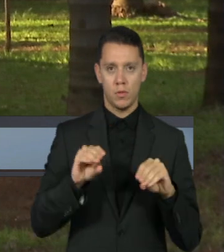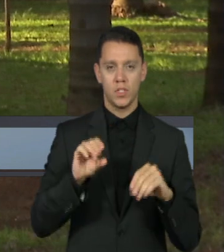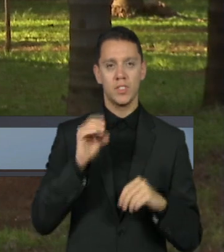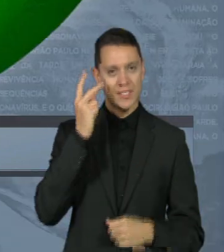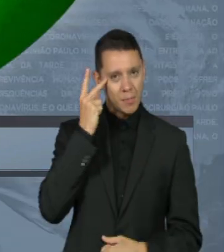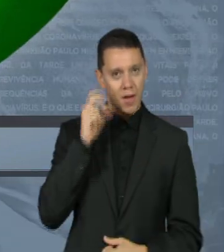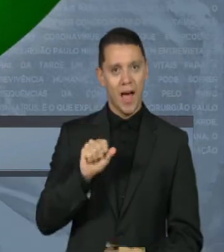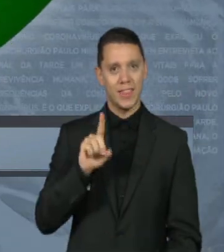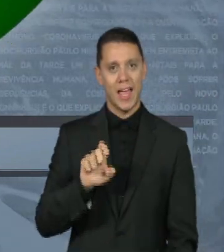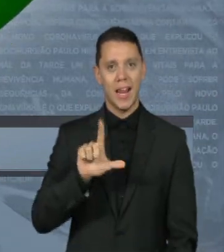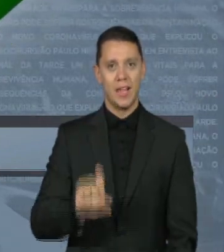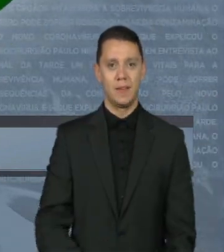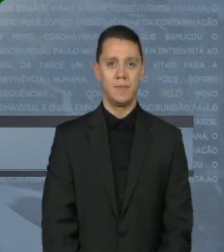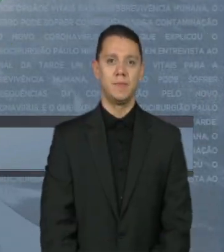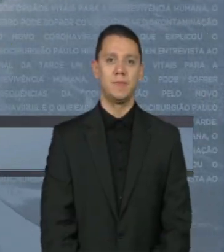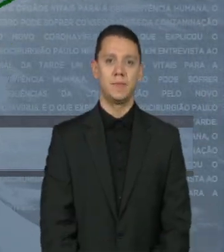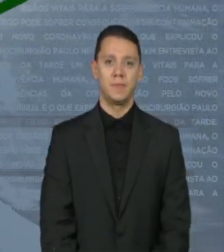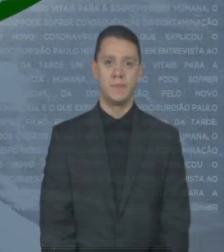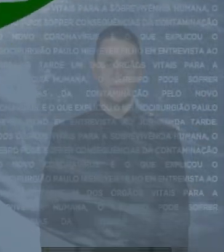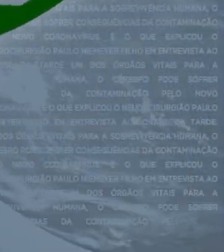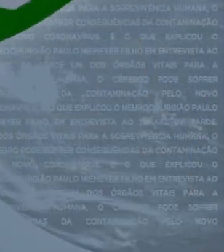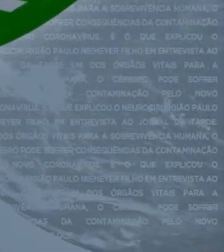Santelli. De São Paulo, Adele Santelli.